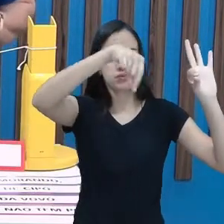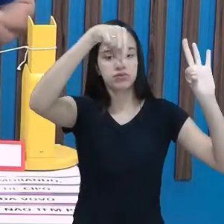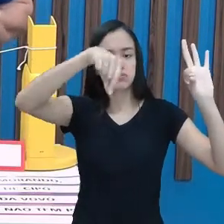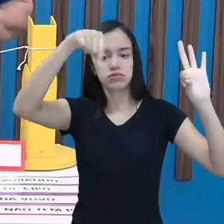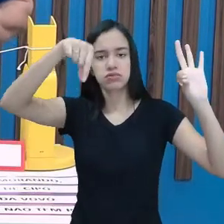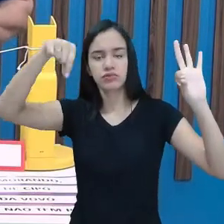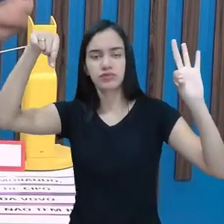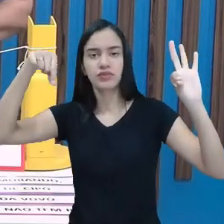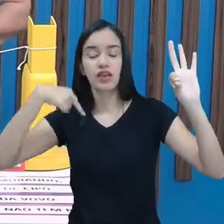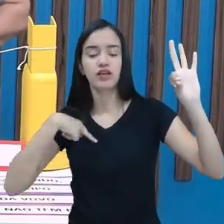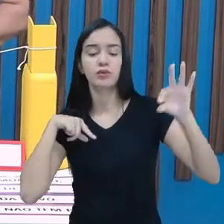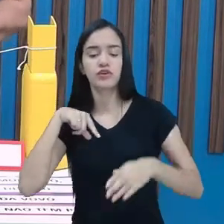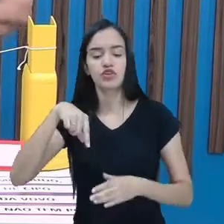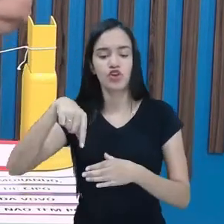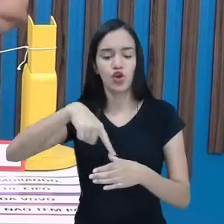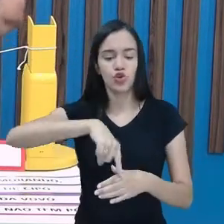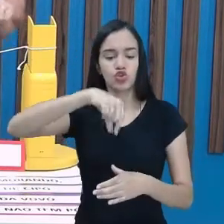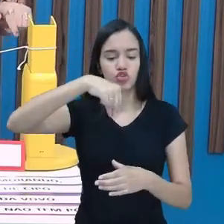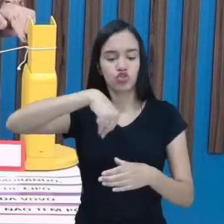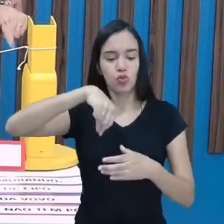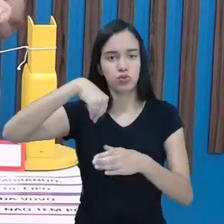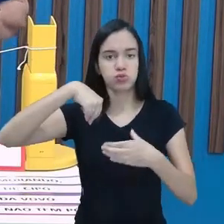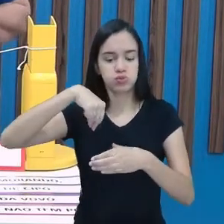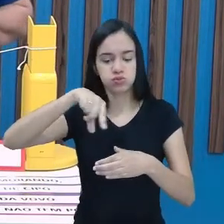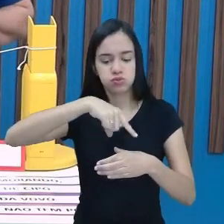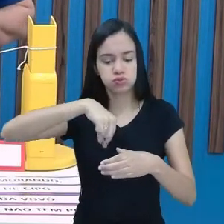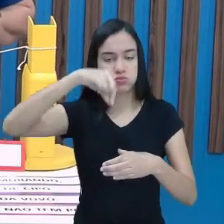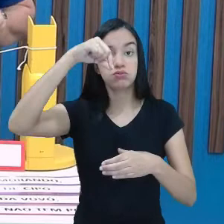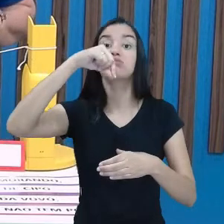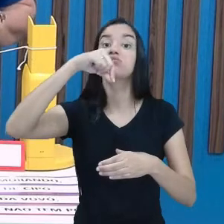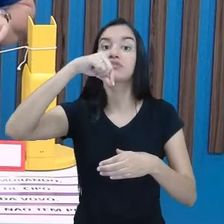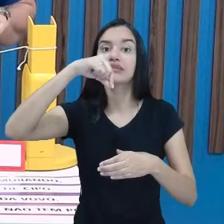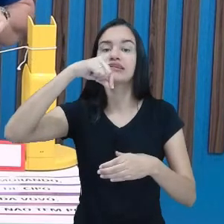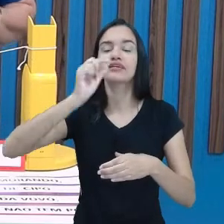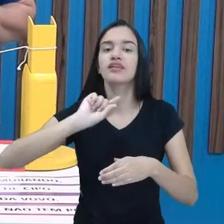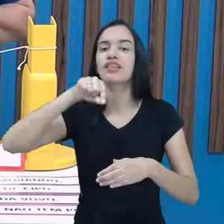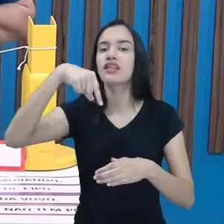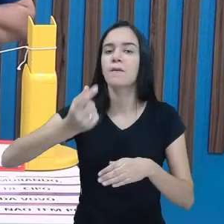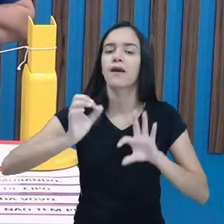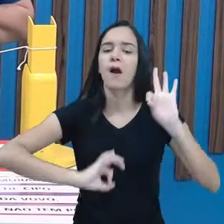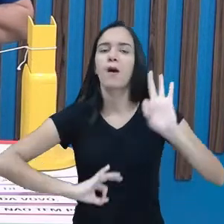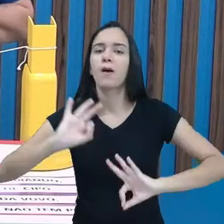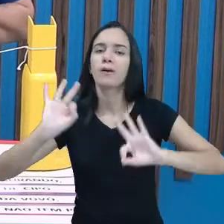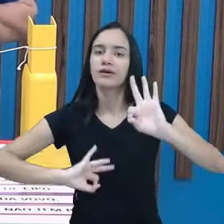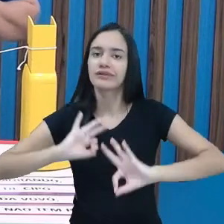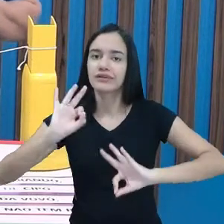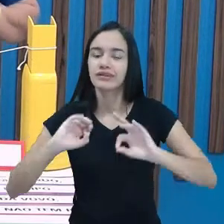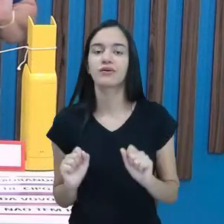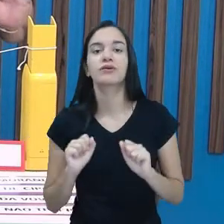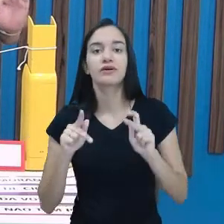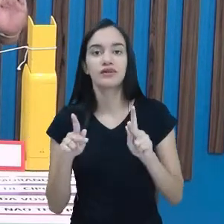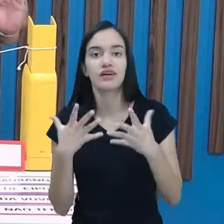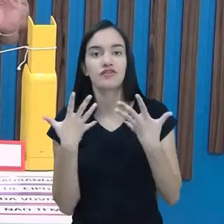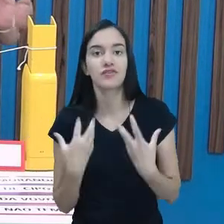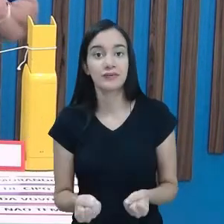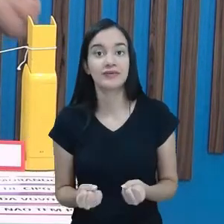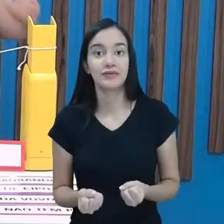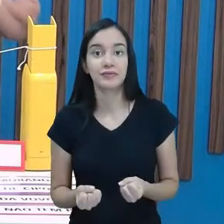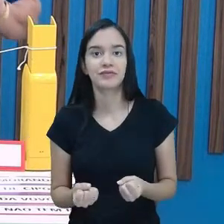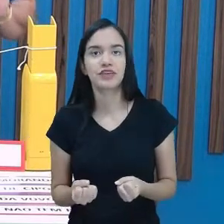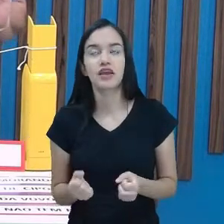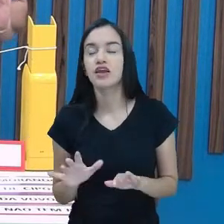algumas parlendas que eu vou tirar aqui da lata e montar aqui. E depois a gente vai organizar, tá certo? Então, vamos lá.